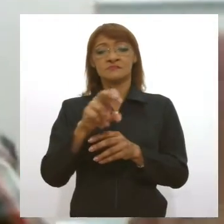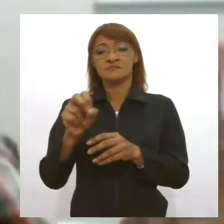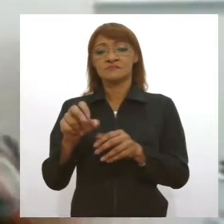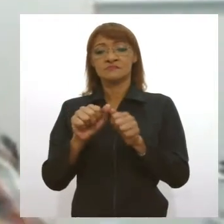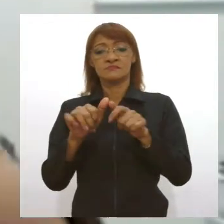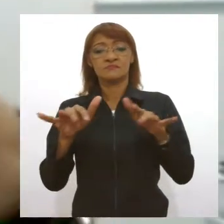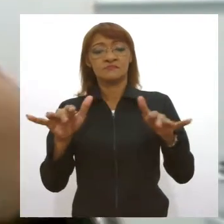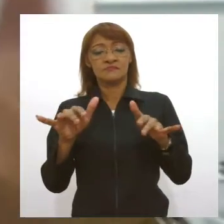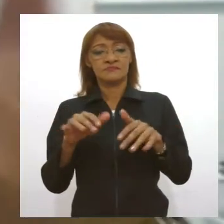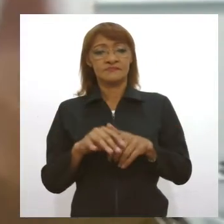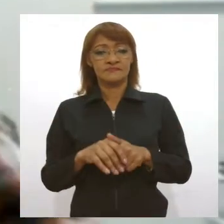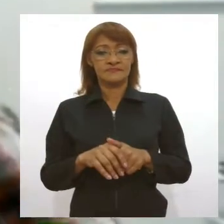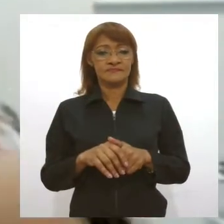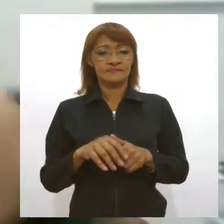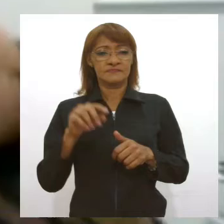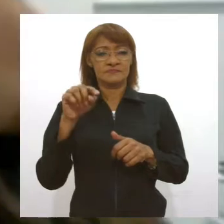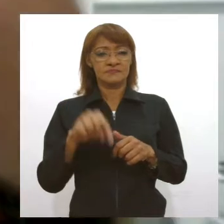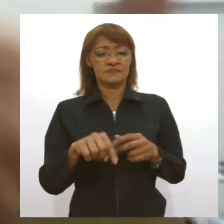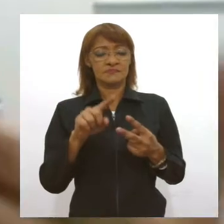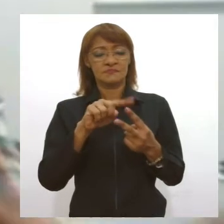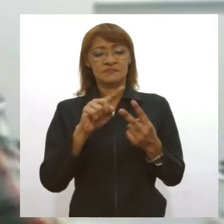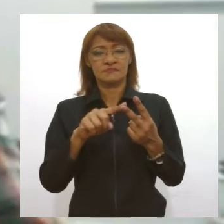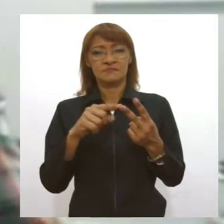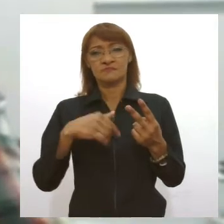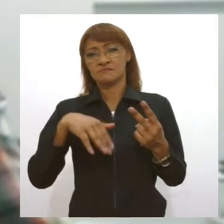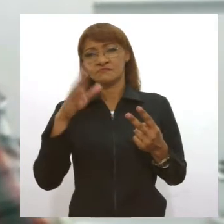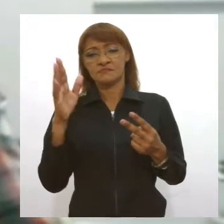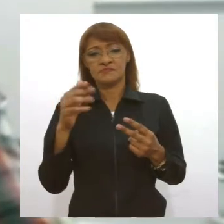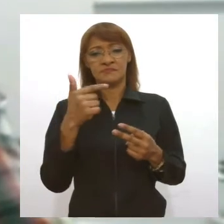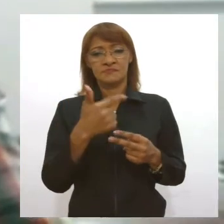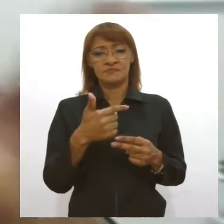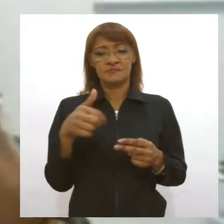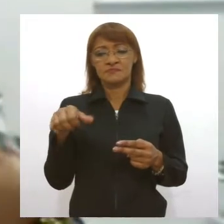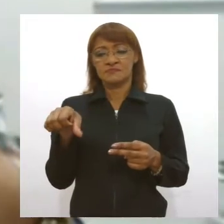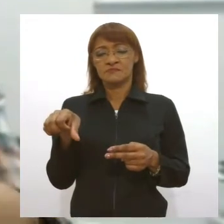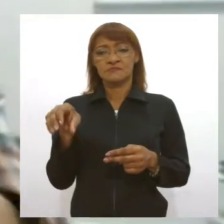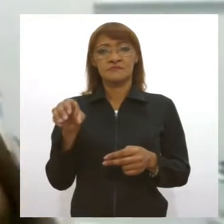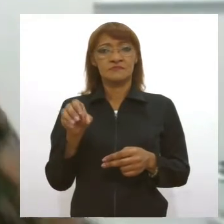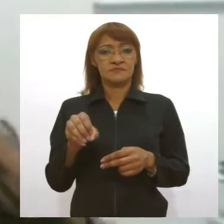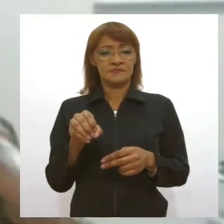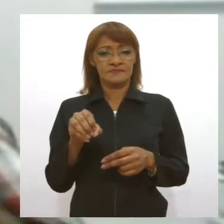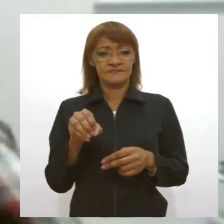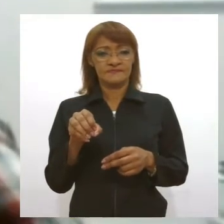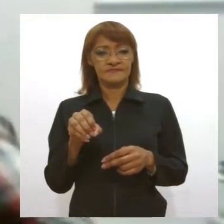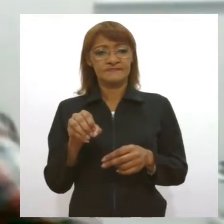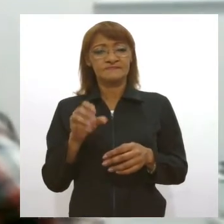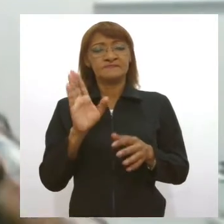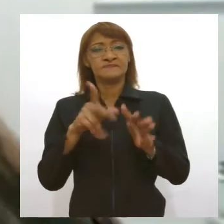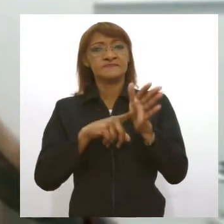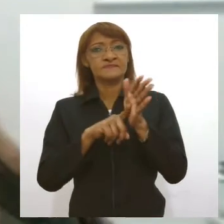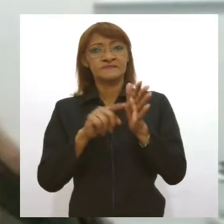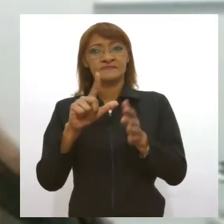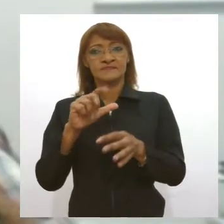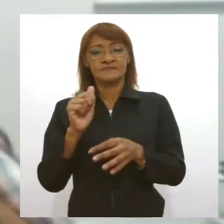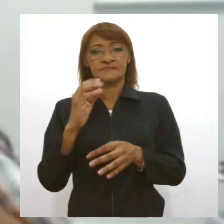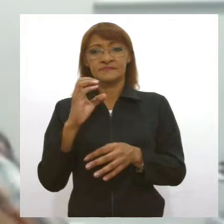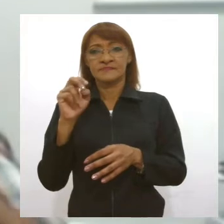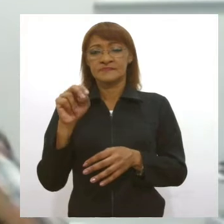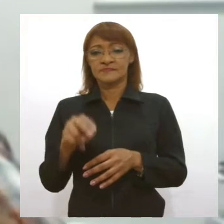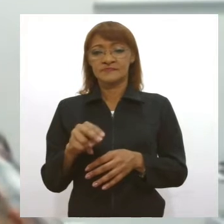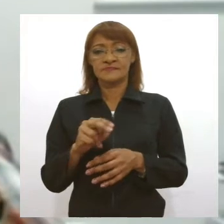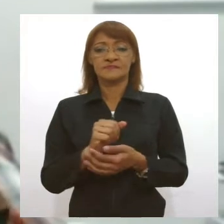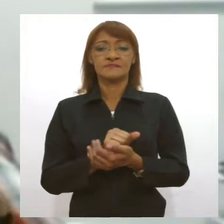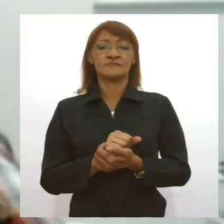nós temos aqui dentro dos nós, já sequenciamos mais de 290 amostras provenientes do LACEN. Essas